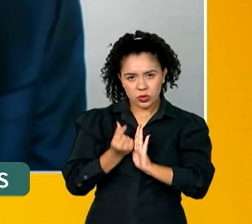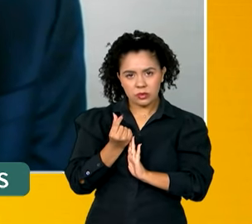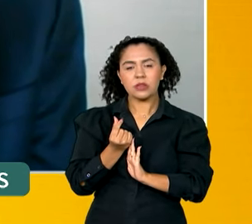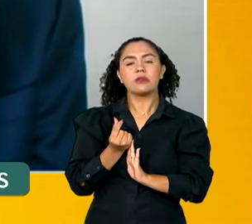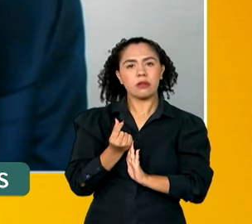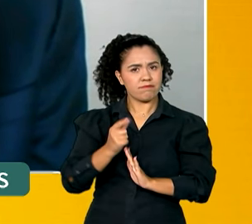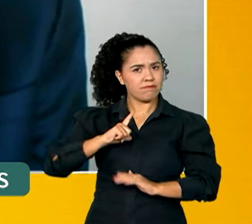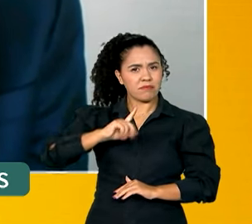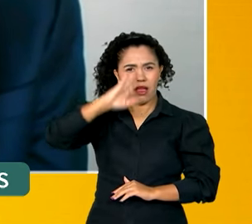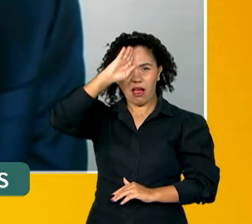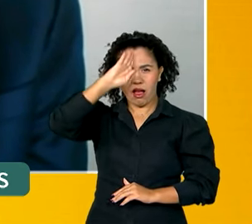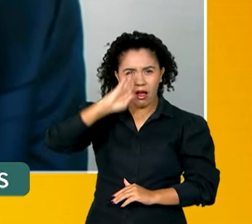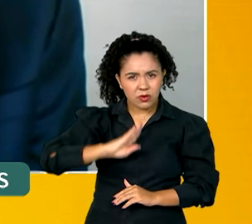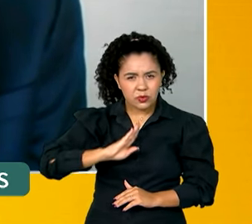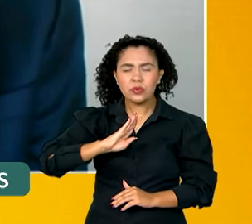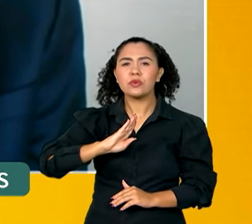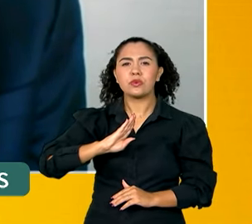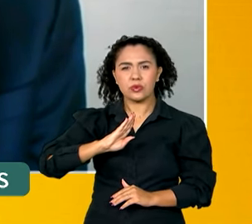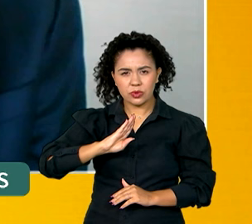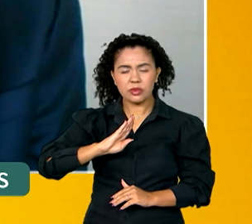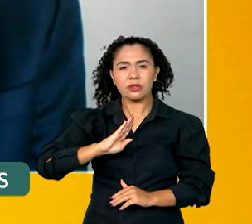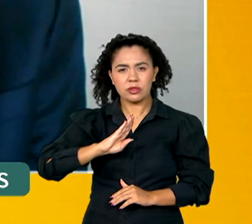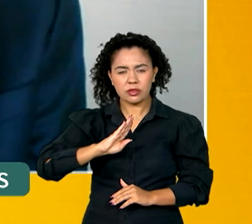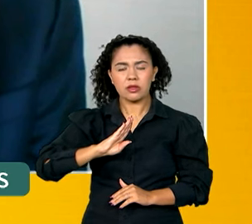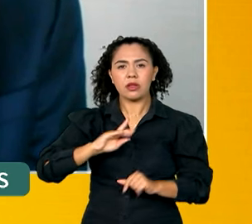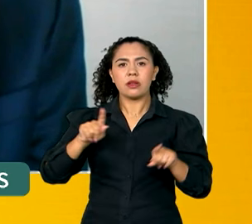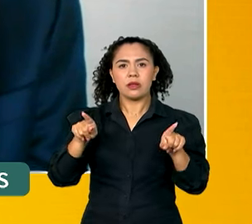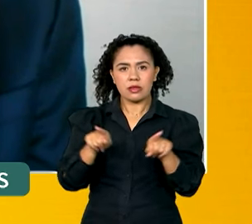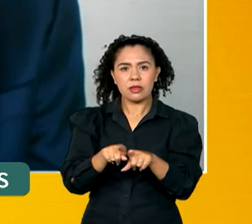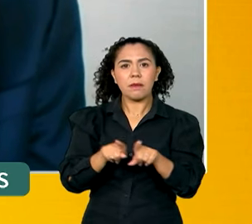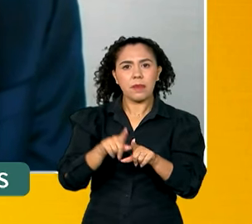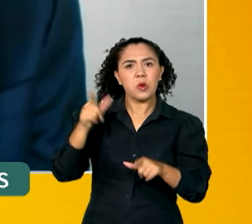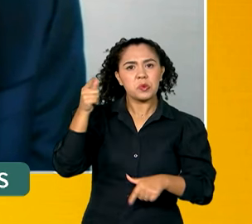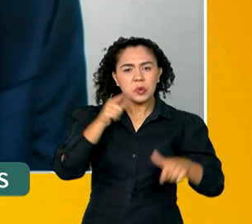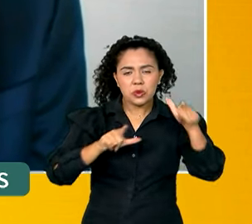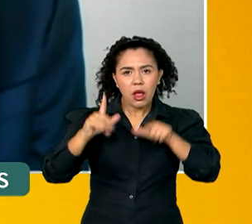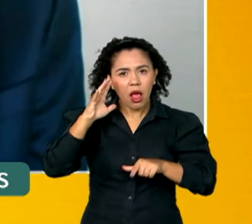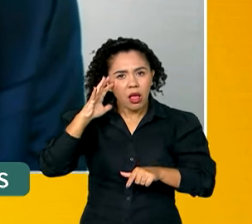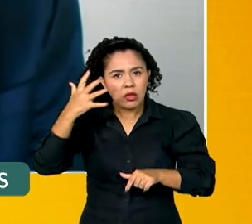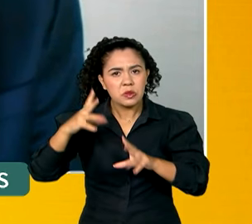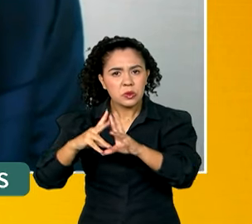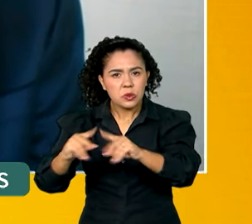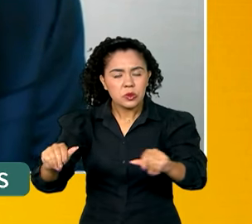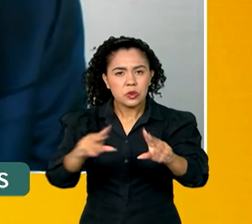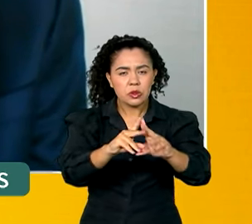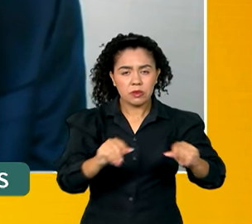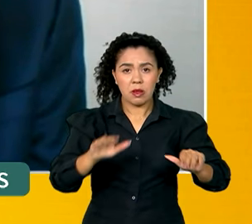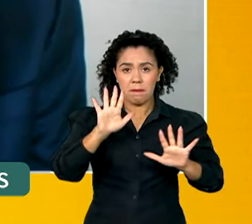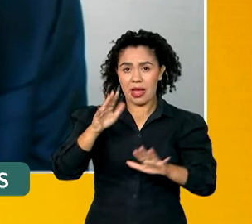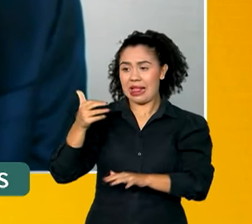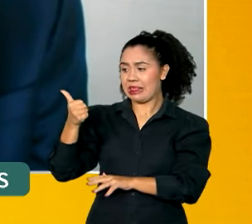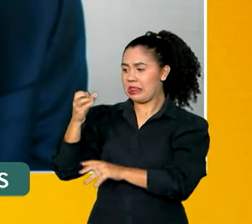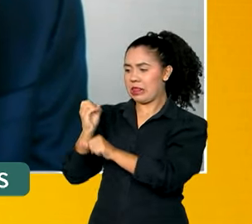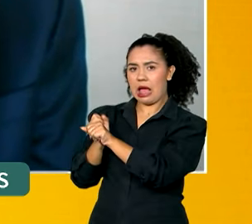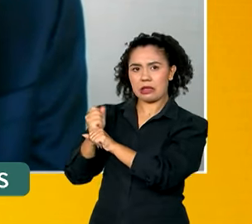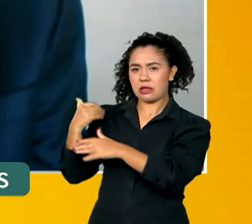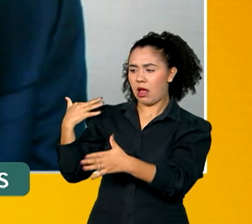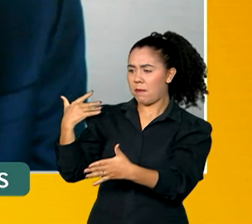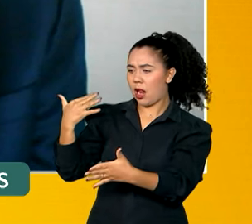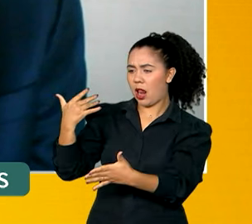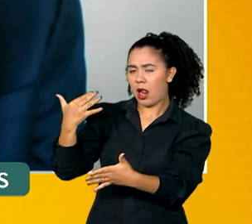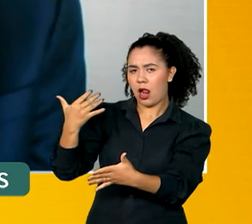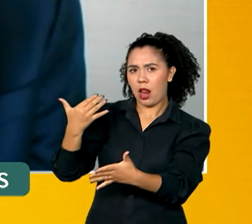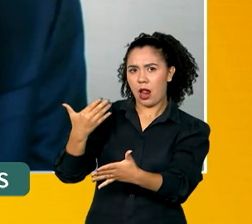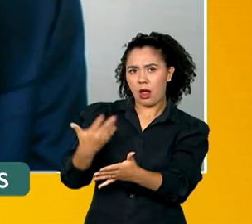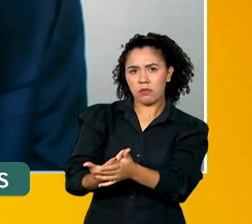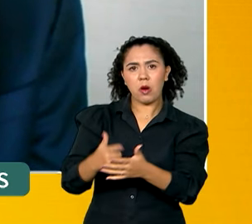gratuita e com um grau de eficácia muito grande. Nesses dez anos de funcionamento da